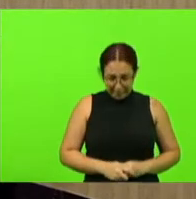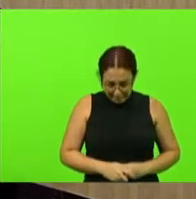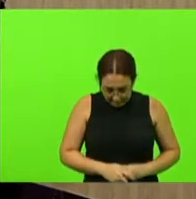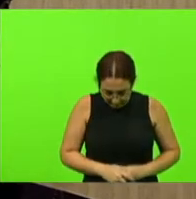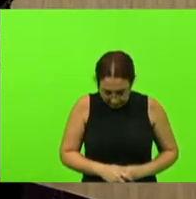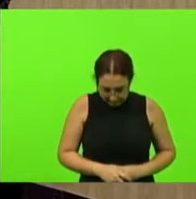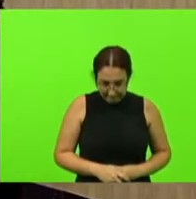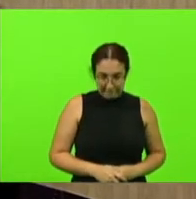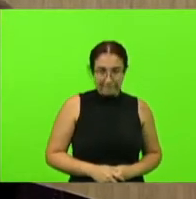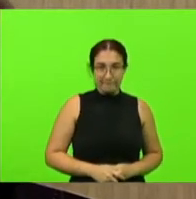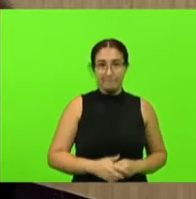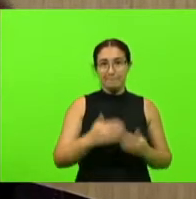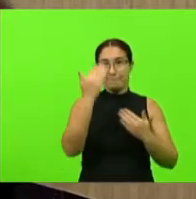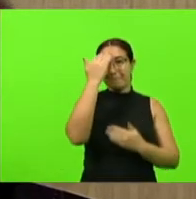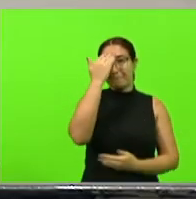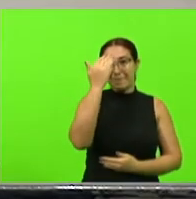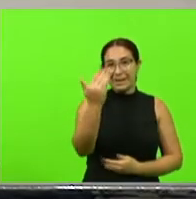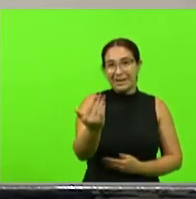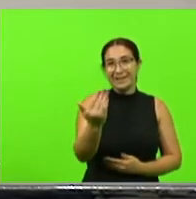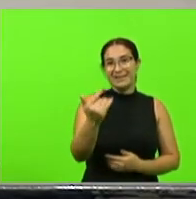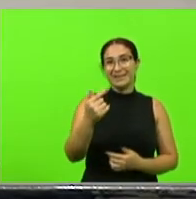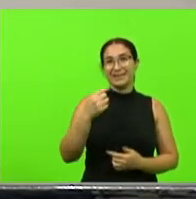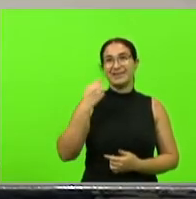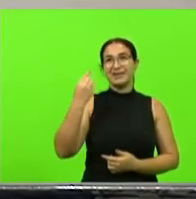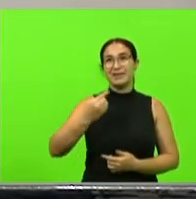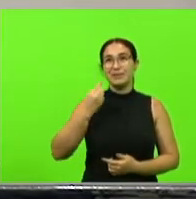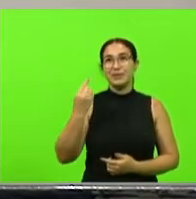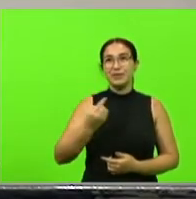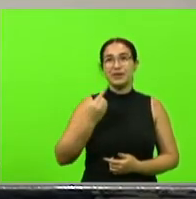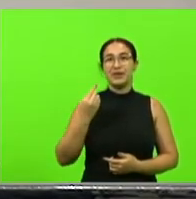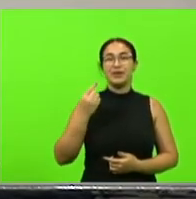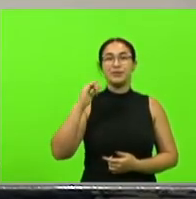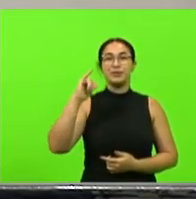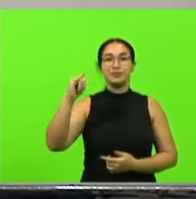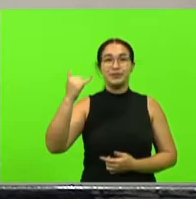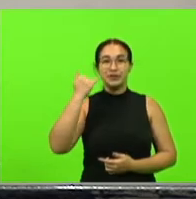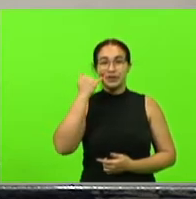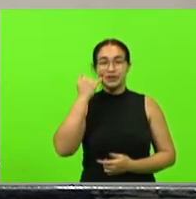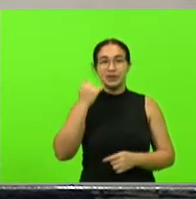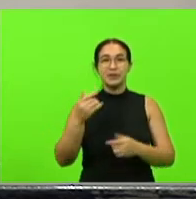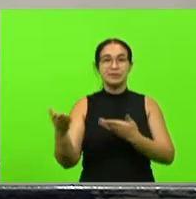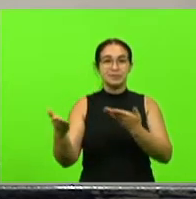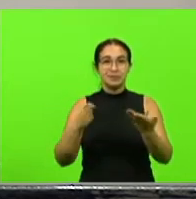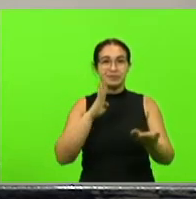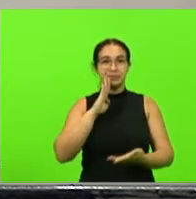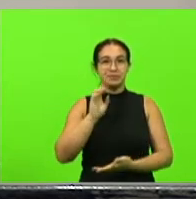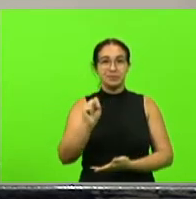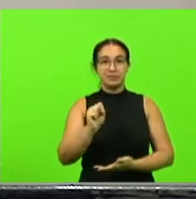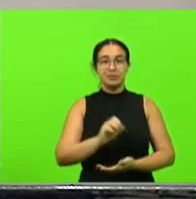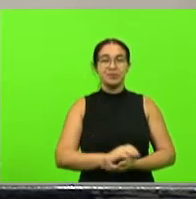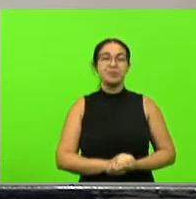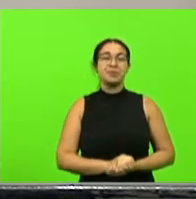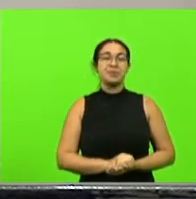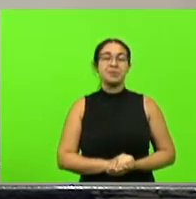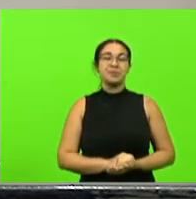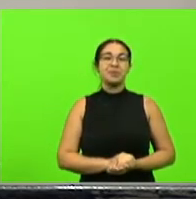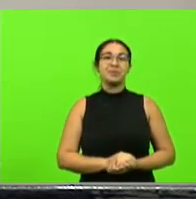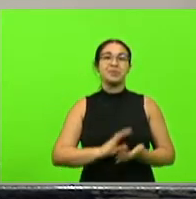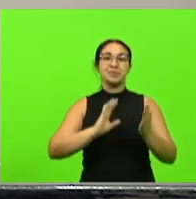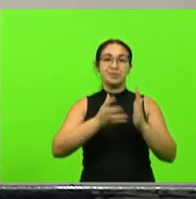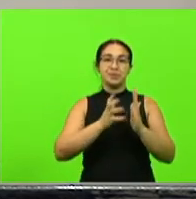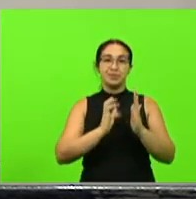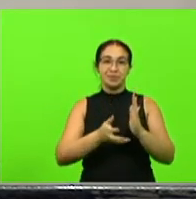Obrigado deputado Gessé Lopes deputado Bruno Souza ainda no horário destinar os partidos